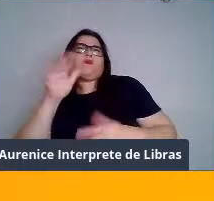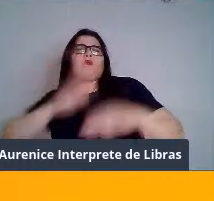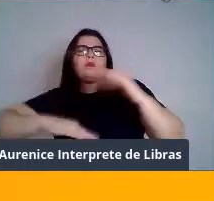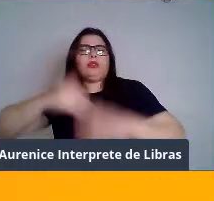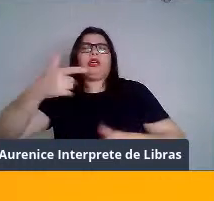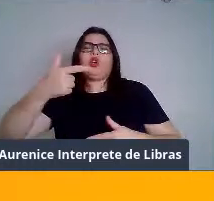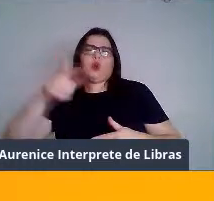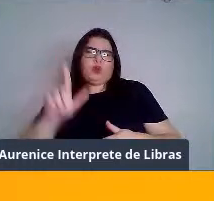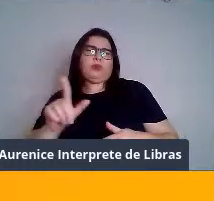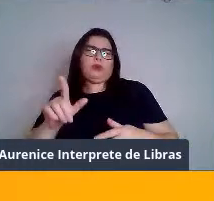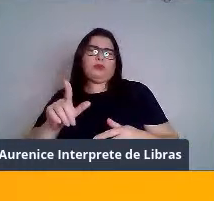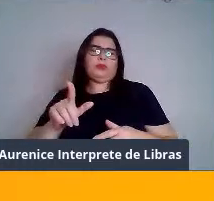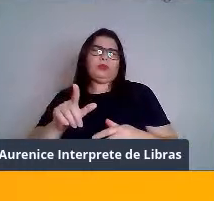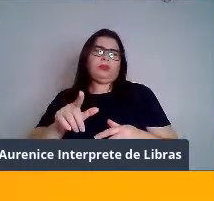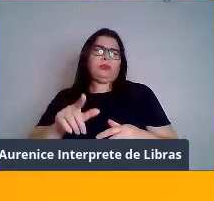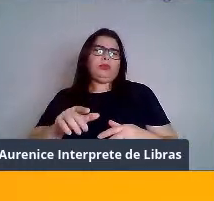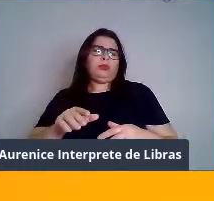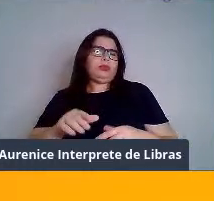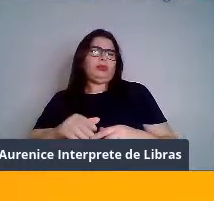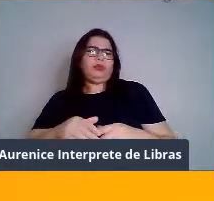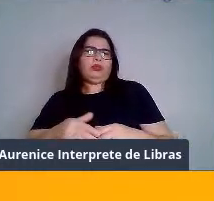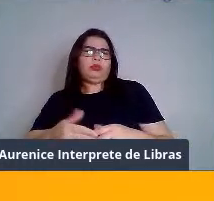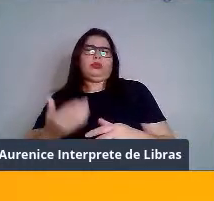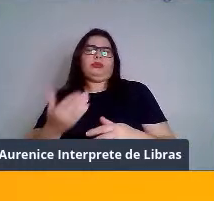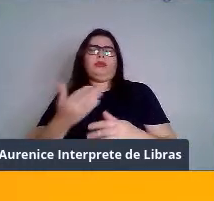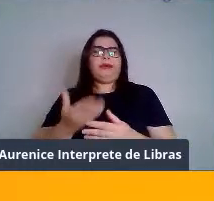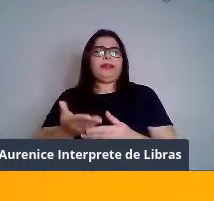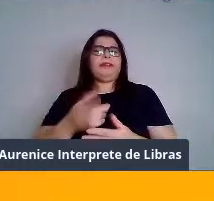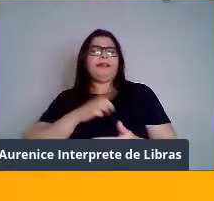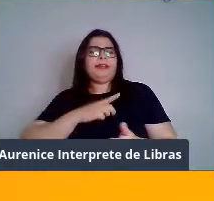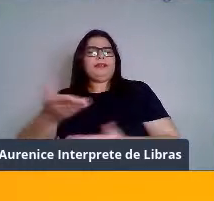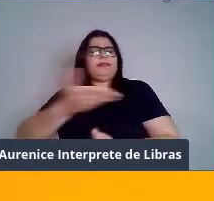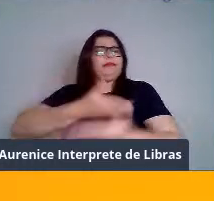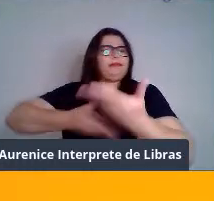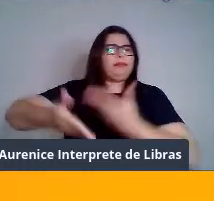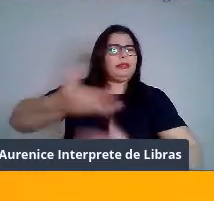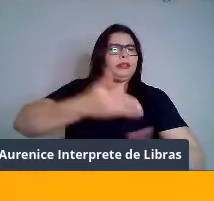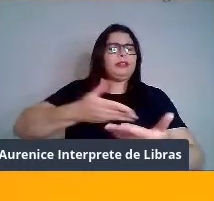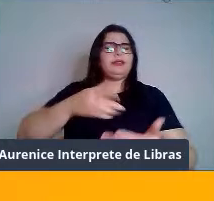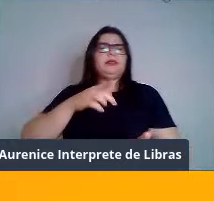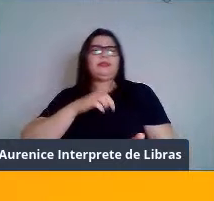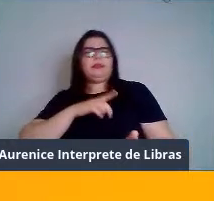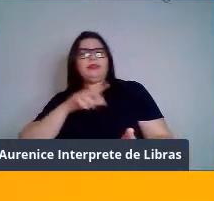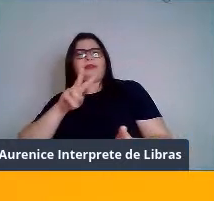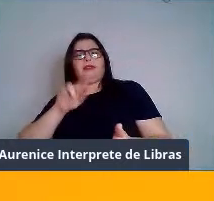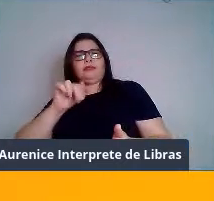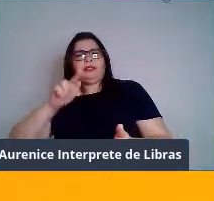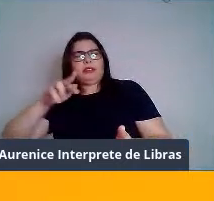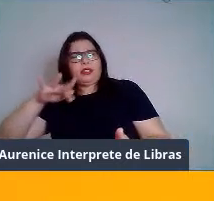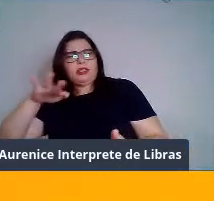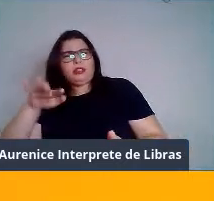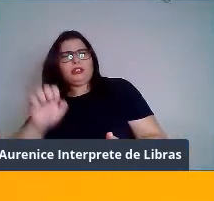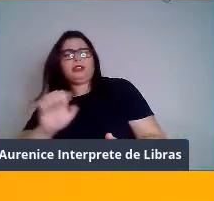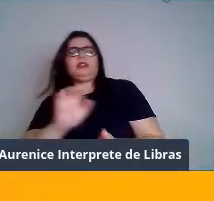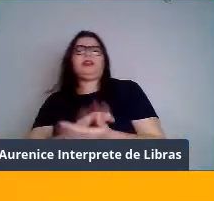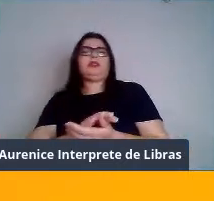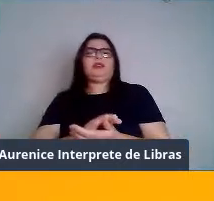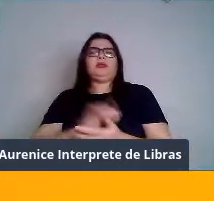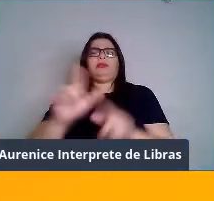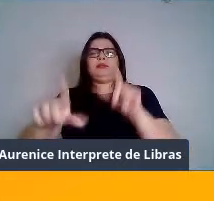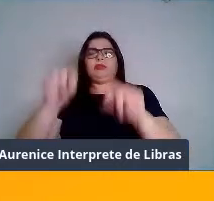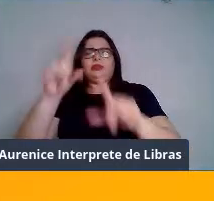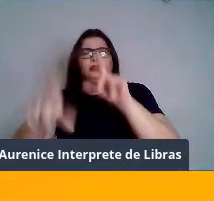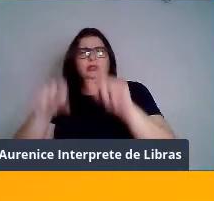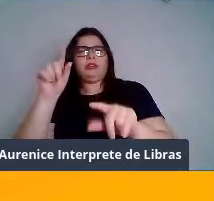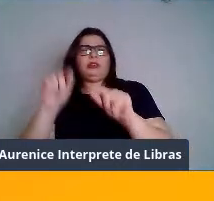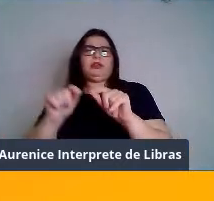se comportam dessa forma, cooperando com indivíduos, têm mais vantagem seletiva, têm maior quantidade